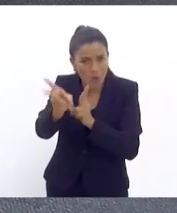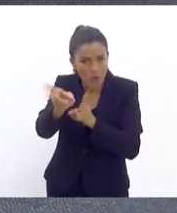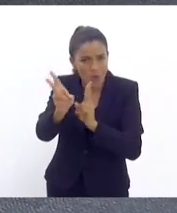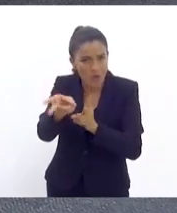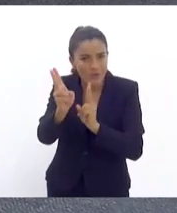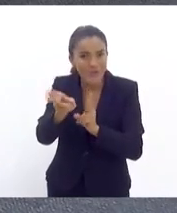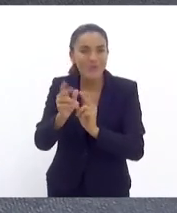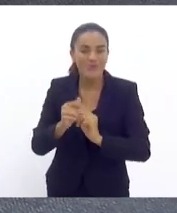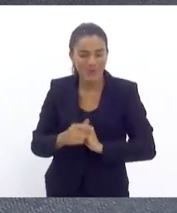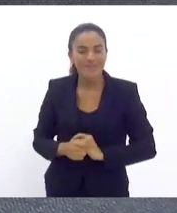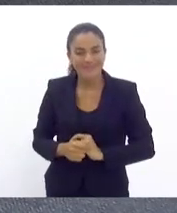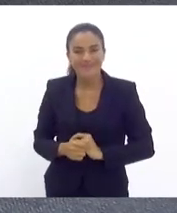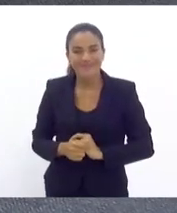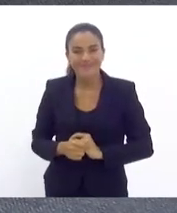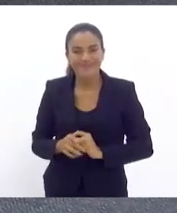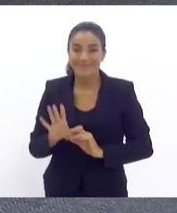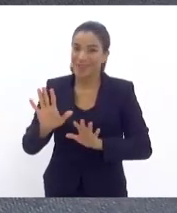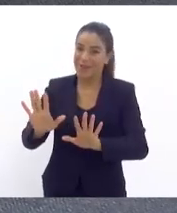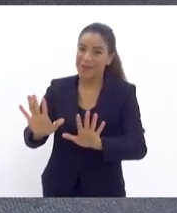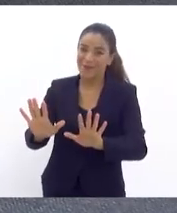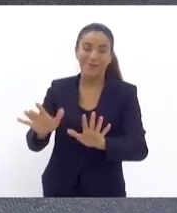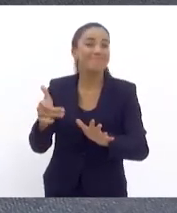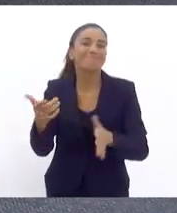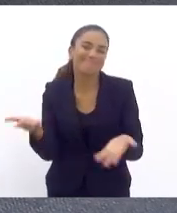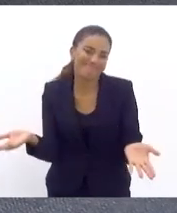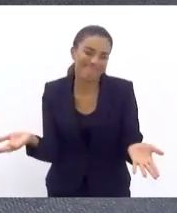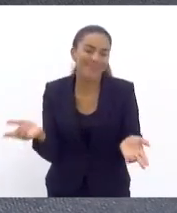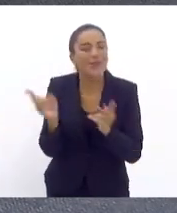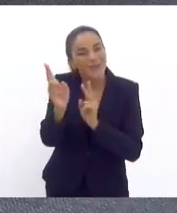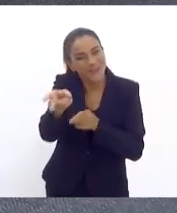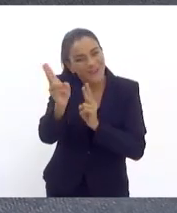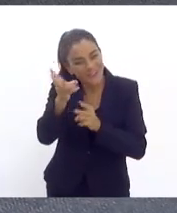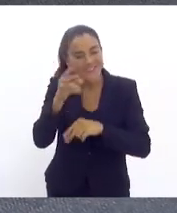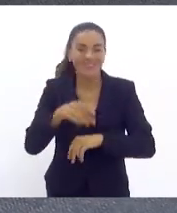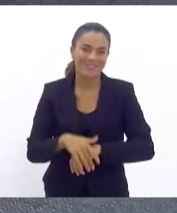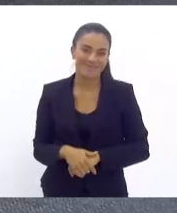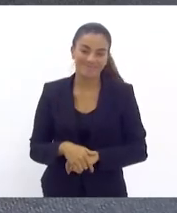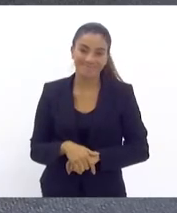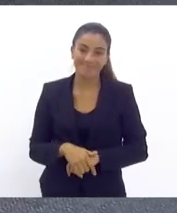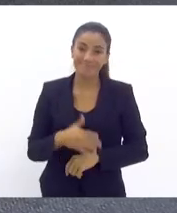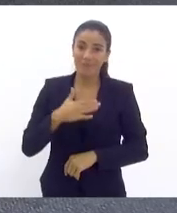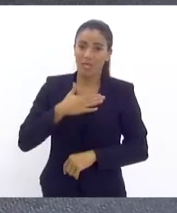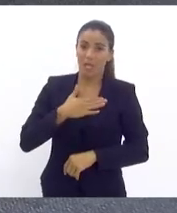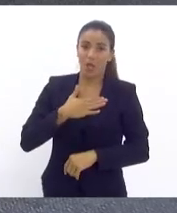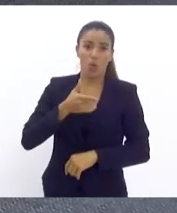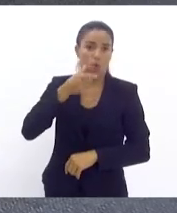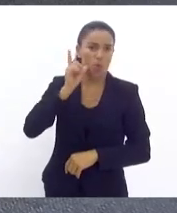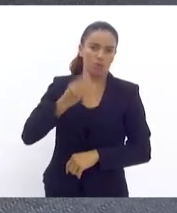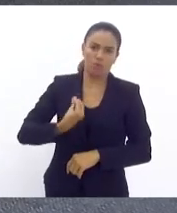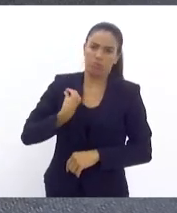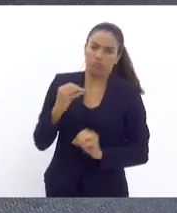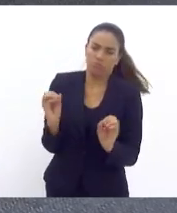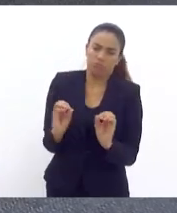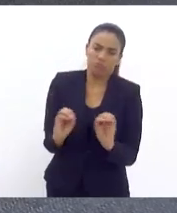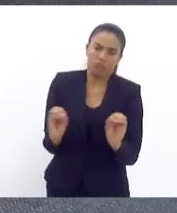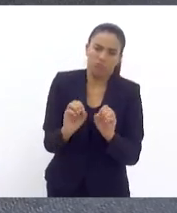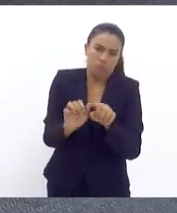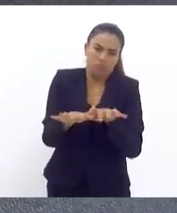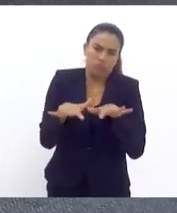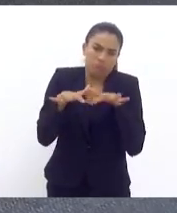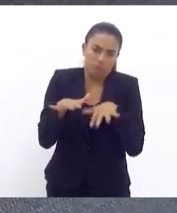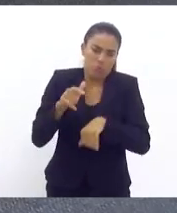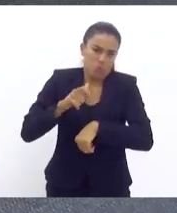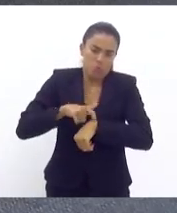aqui. Senão não tem mais a parte. Eu não estava aqui em plenário no